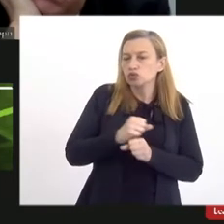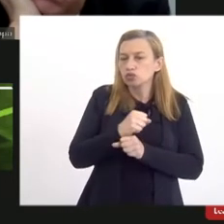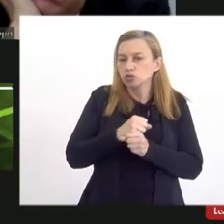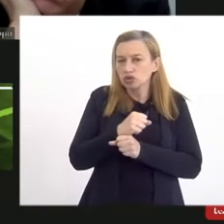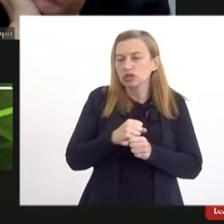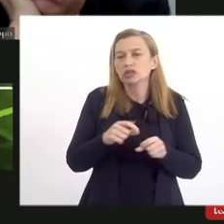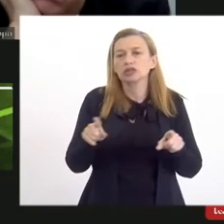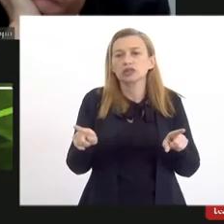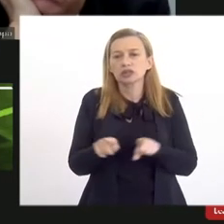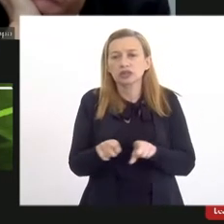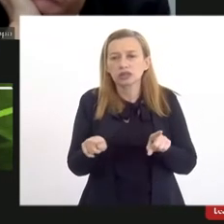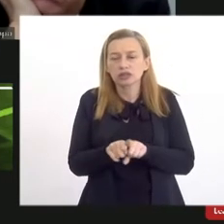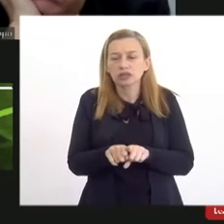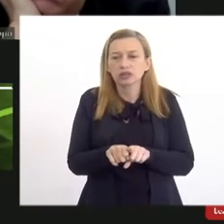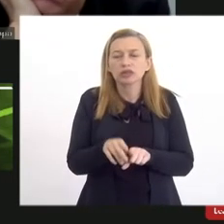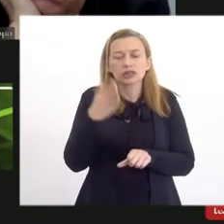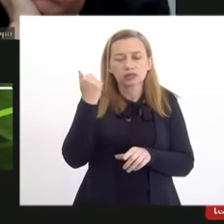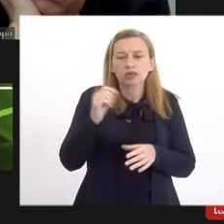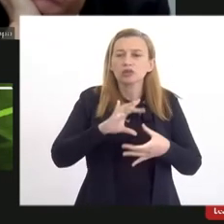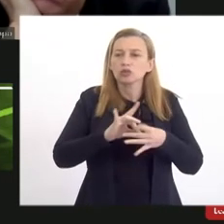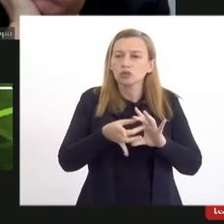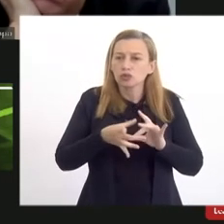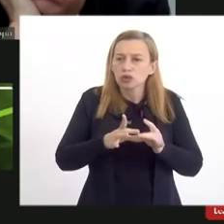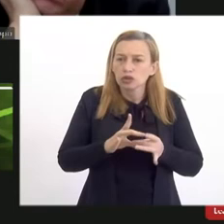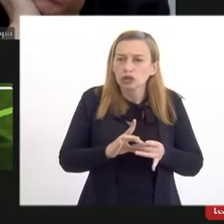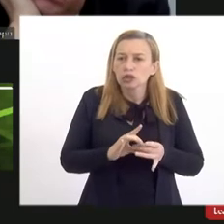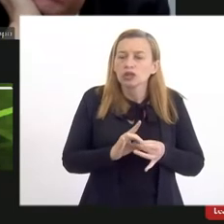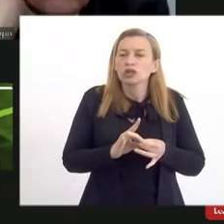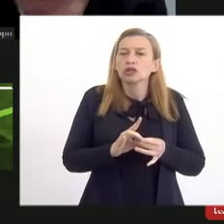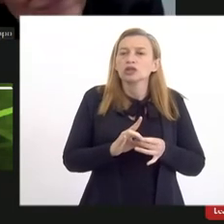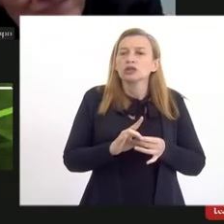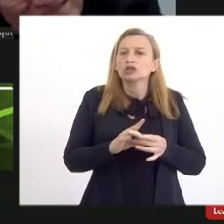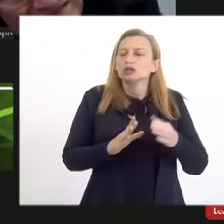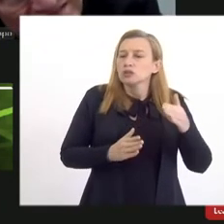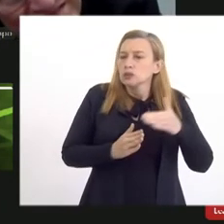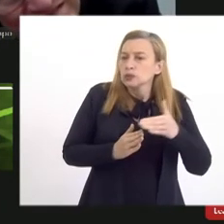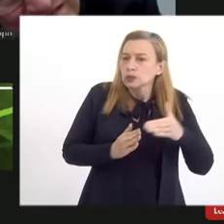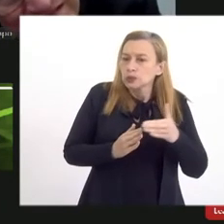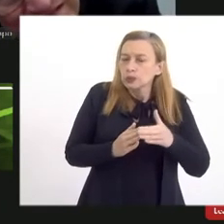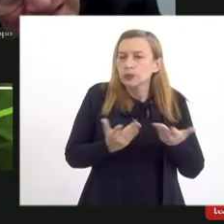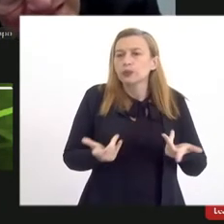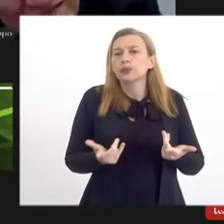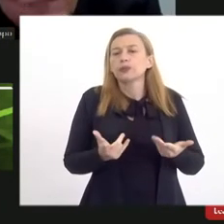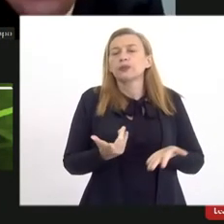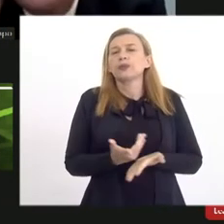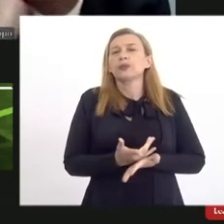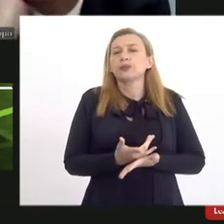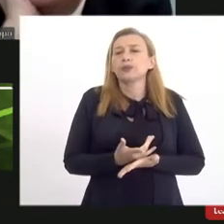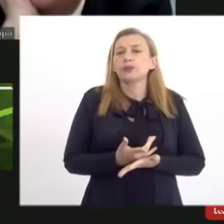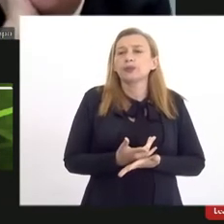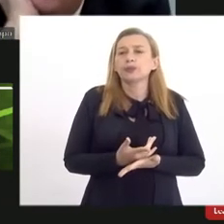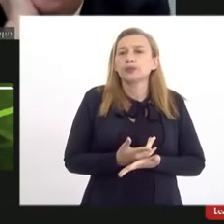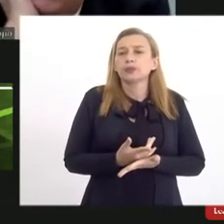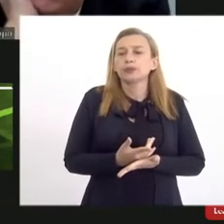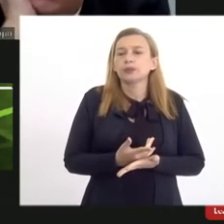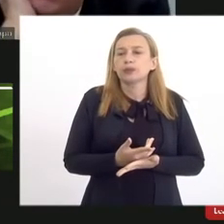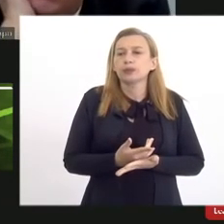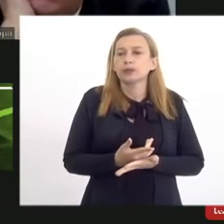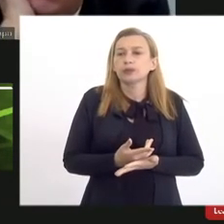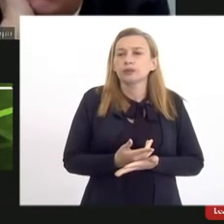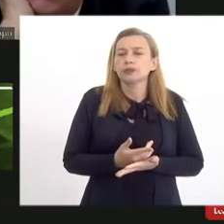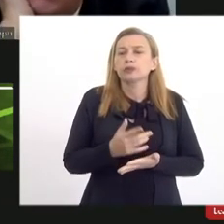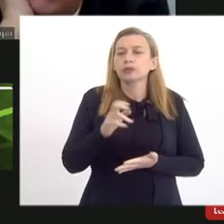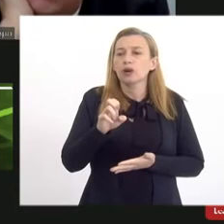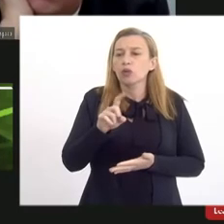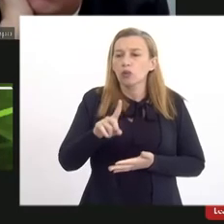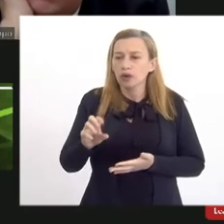sua vez a contextualização das restrições a contextualização da austeridade que a